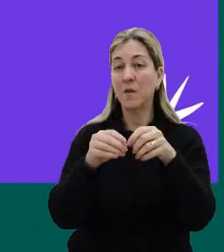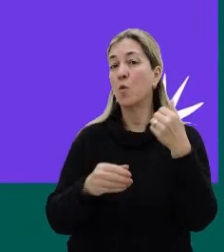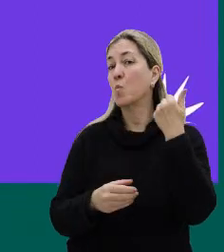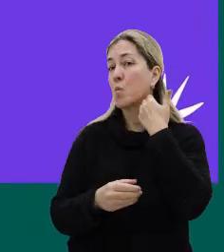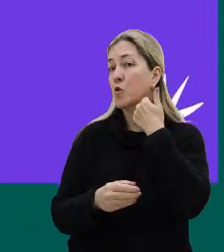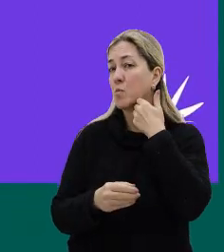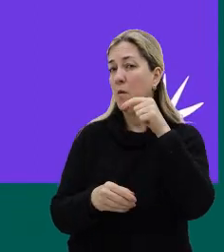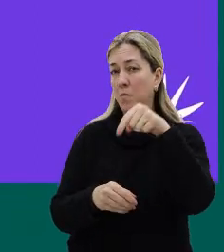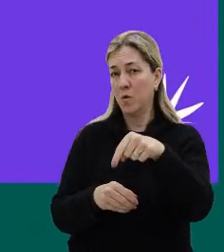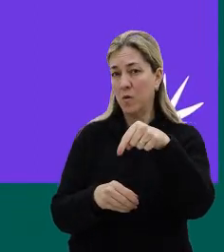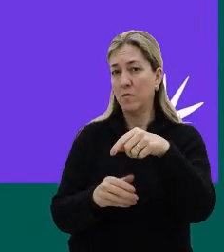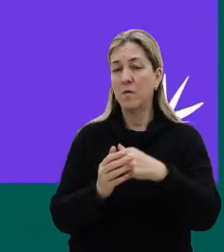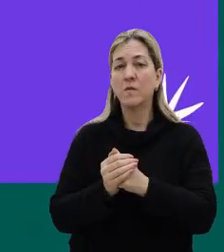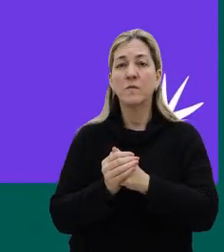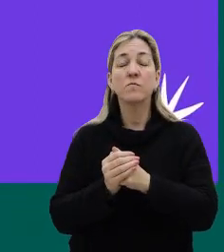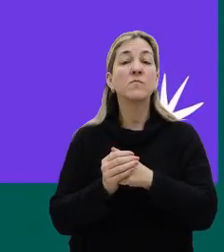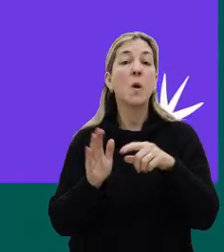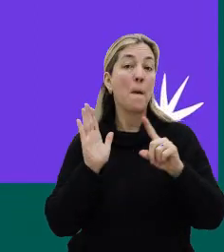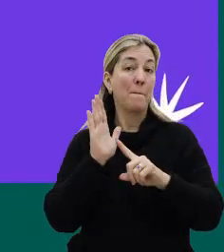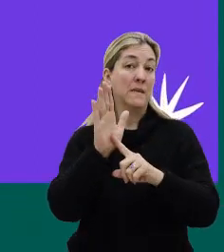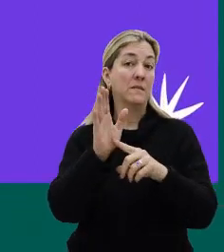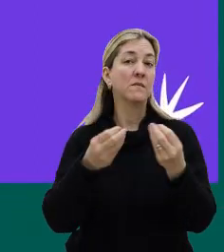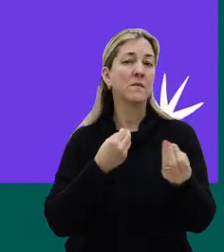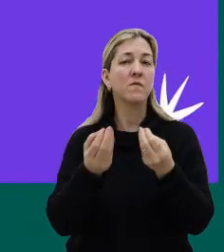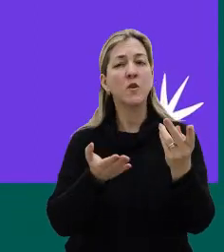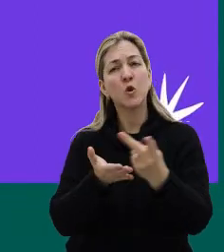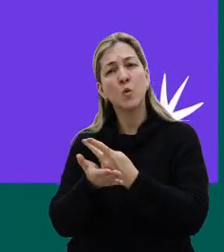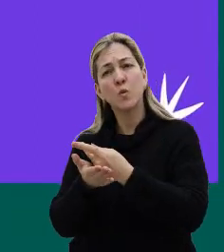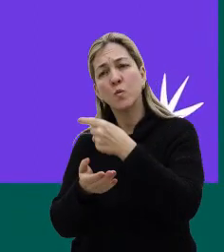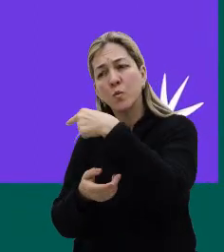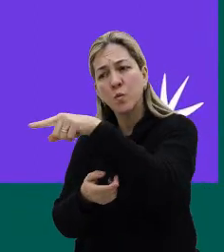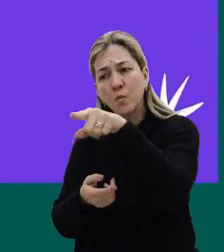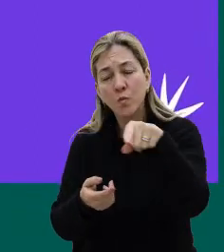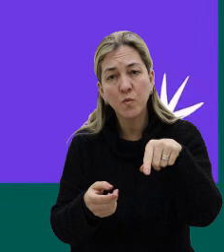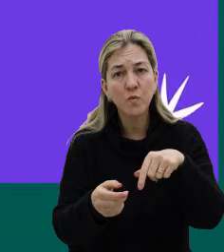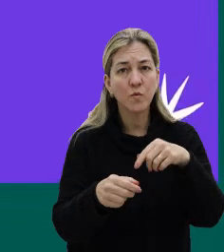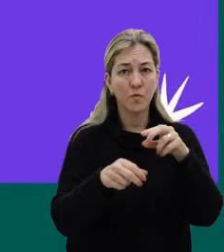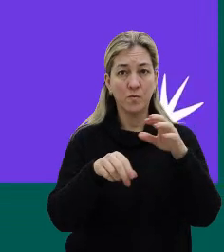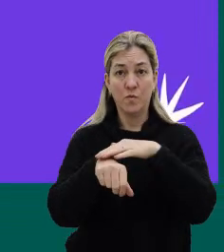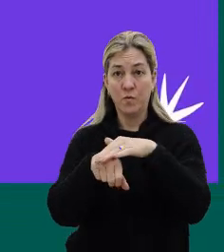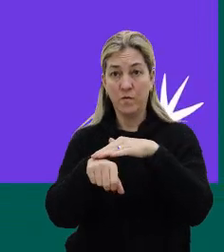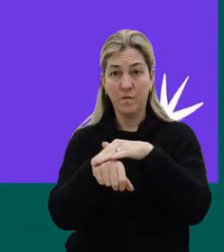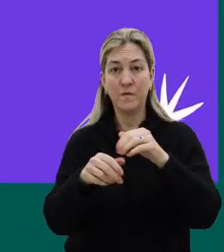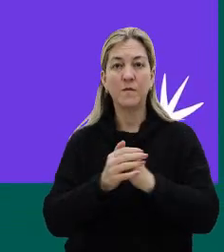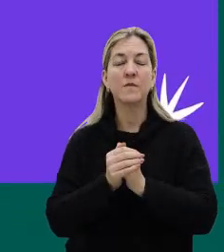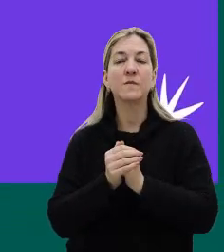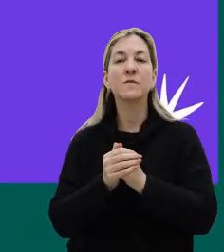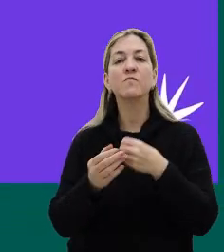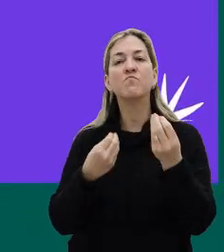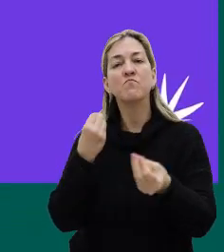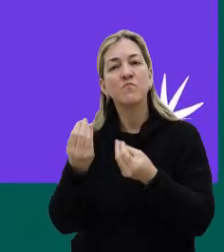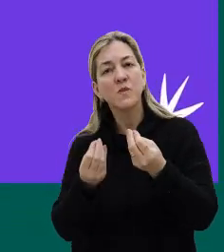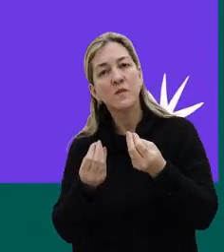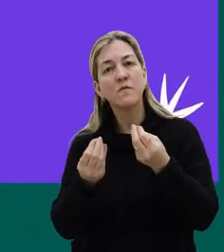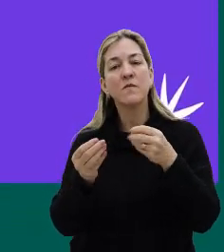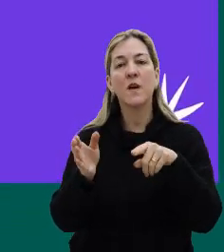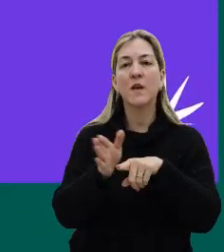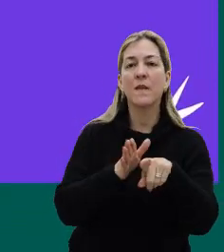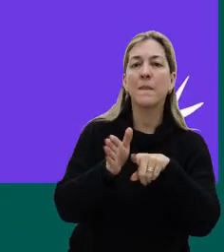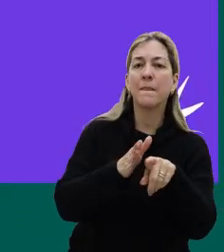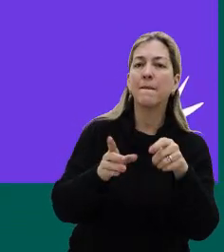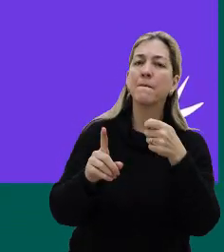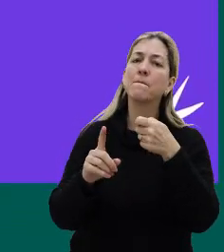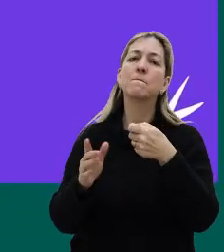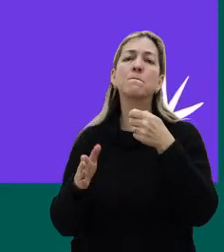chat, à medida que a apresentação vai acontecendo, a nossa roda de conversa vai rolando, a gente vai tentando inserir